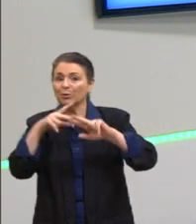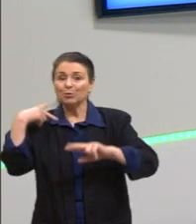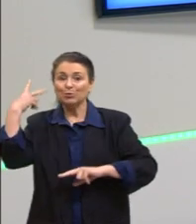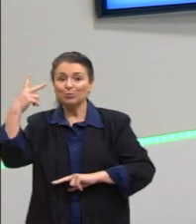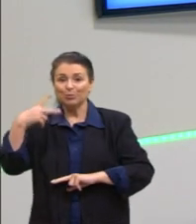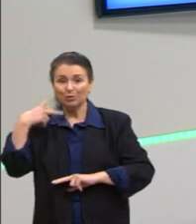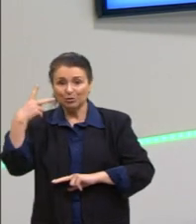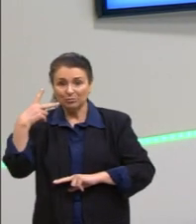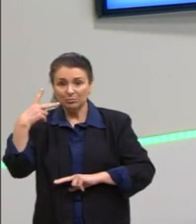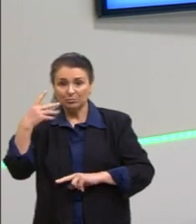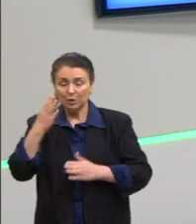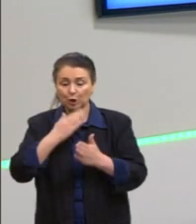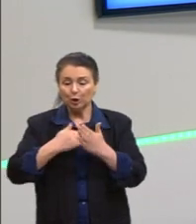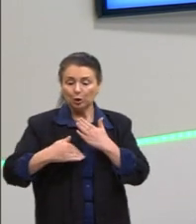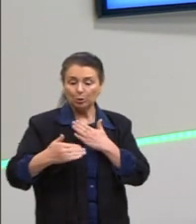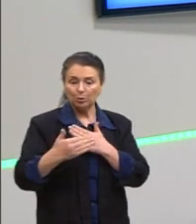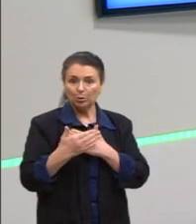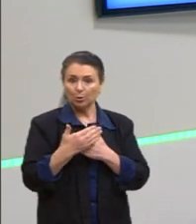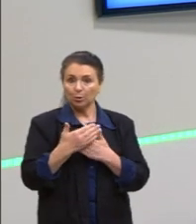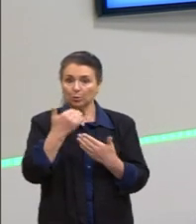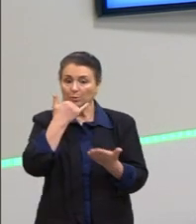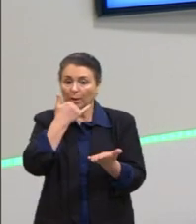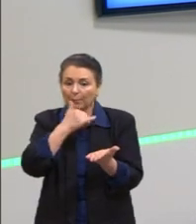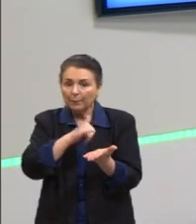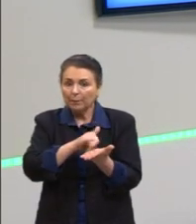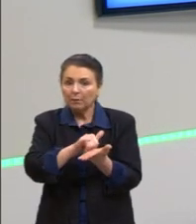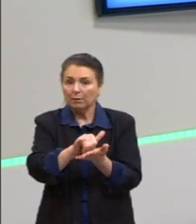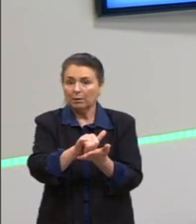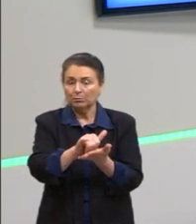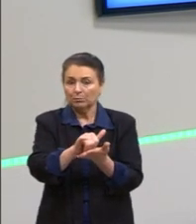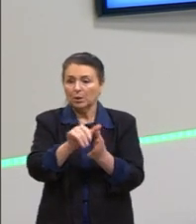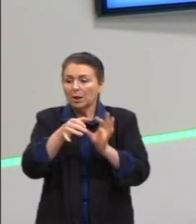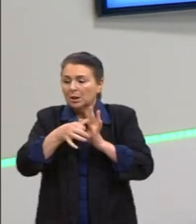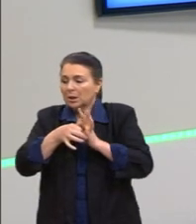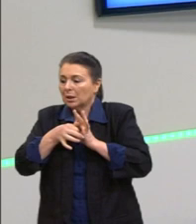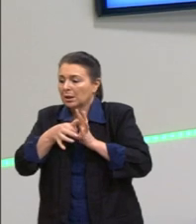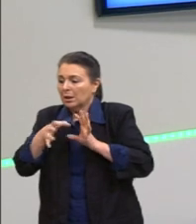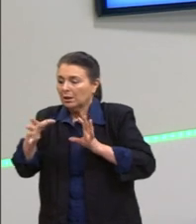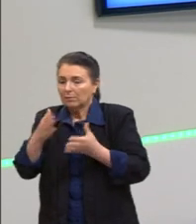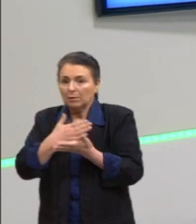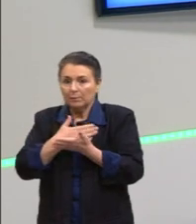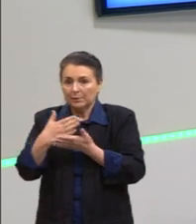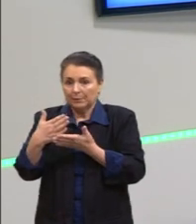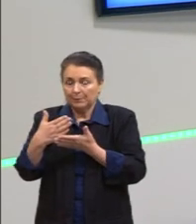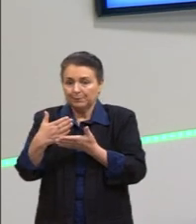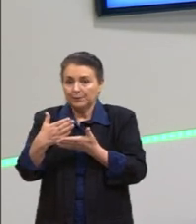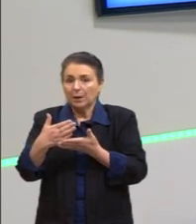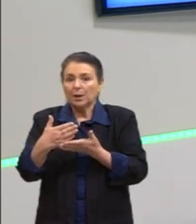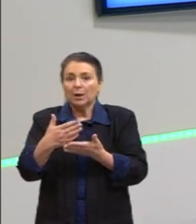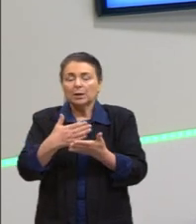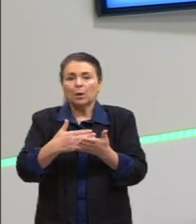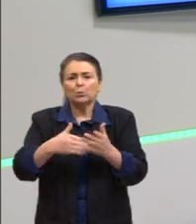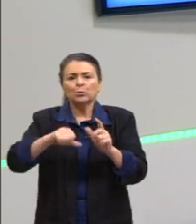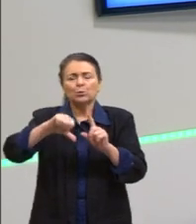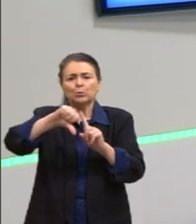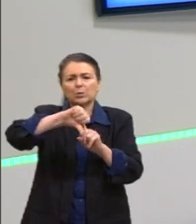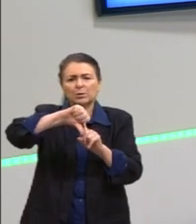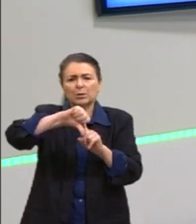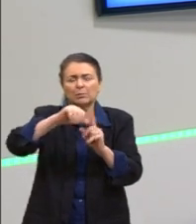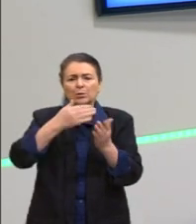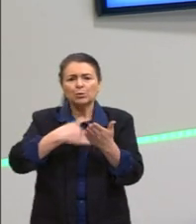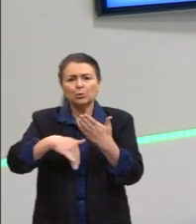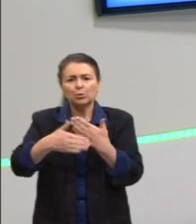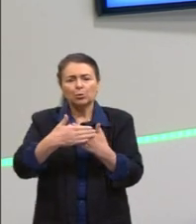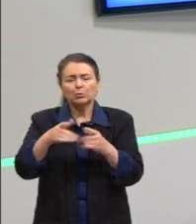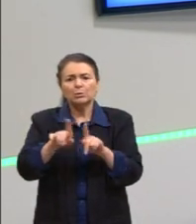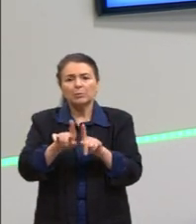E que fossem todos perdoados. Que fossem soltos, fossem perdoados pelos seus crimes. E, em 79, vai